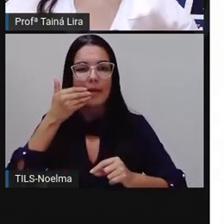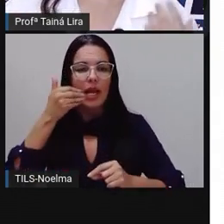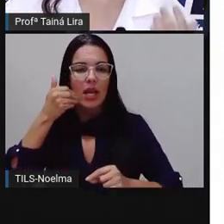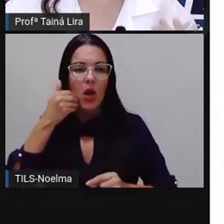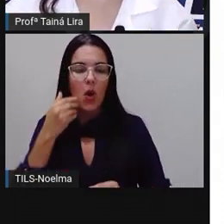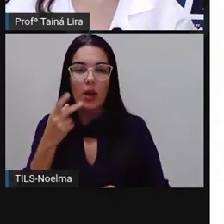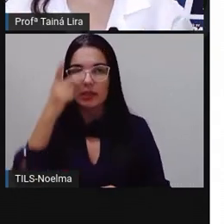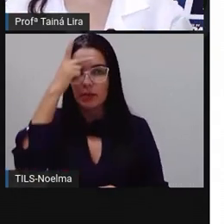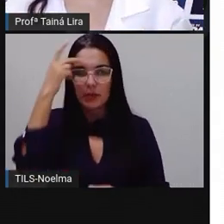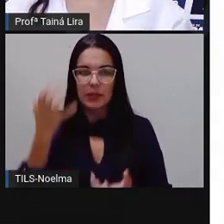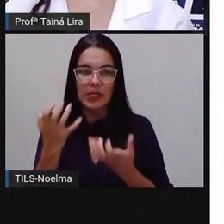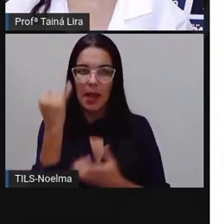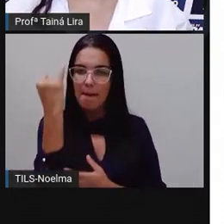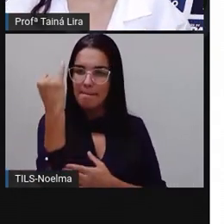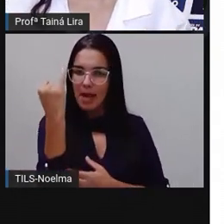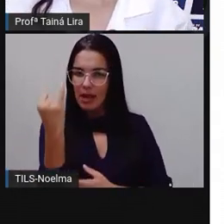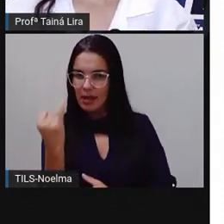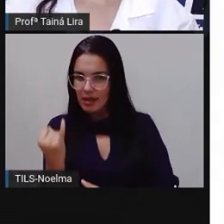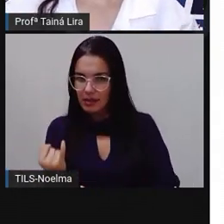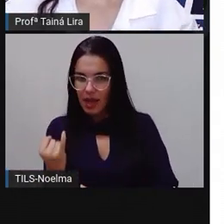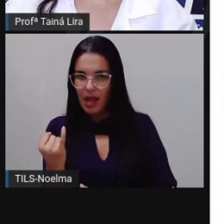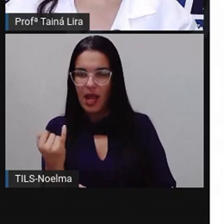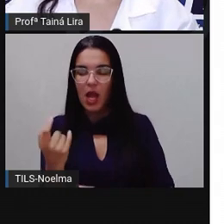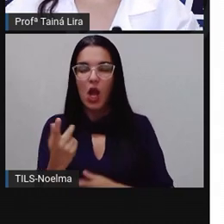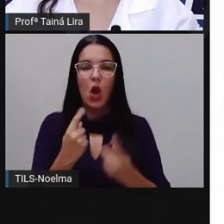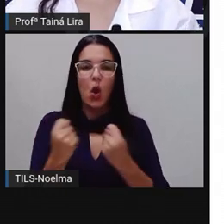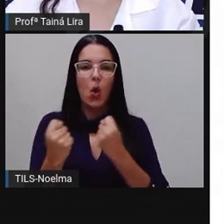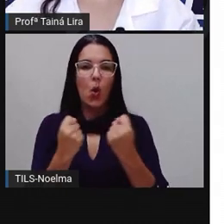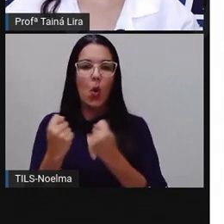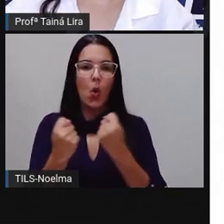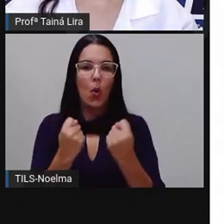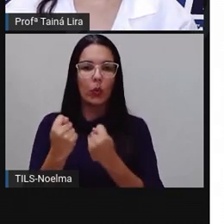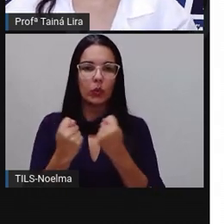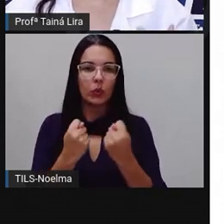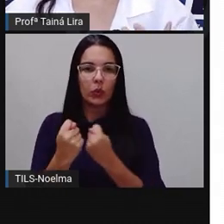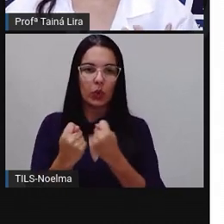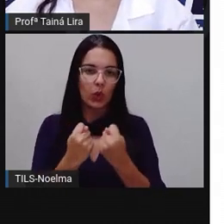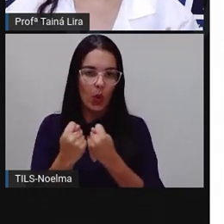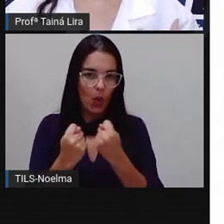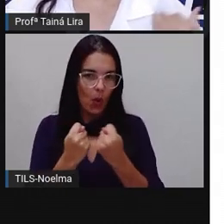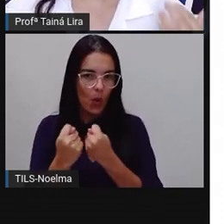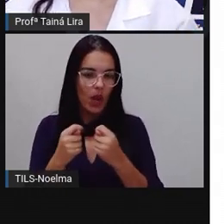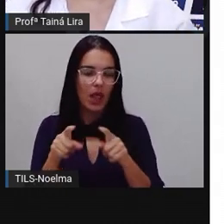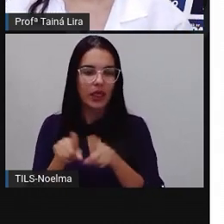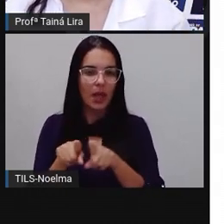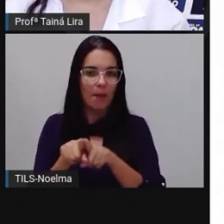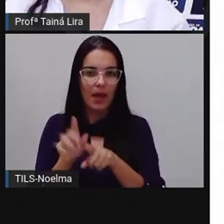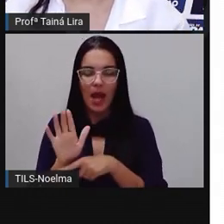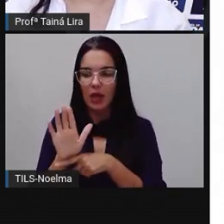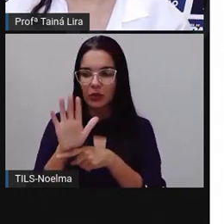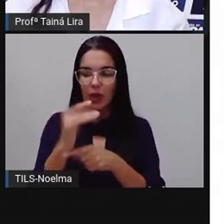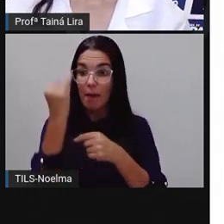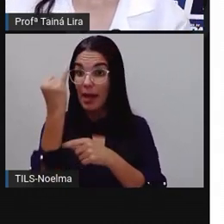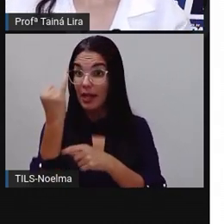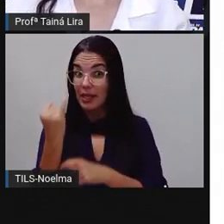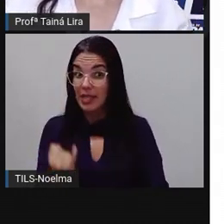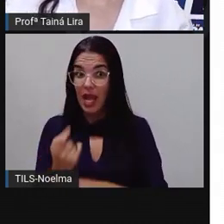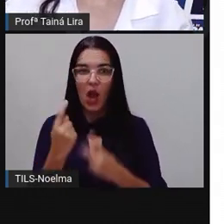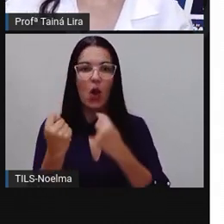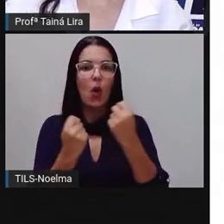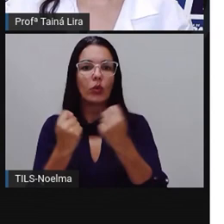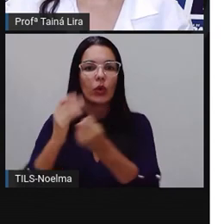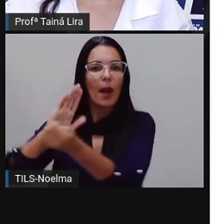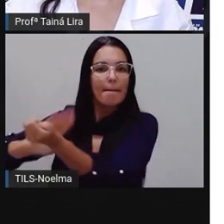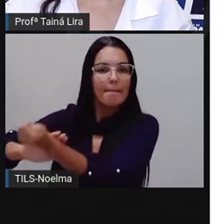dietas de emagrecimento. Então, o hibisco, ela tem essas propriedades, né? Ela ajuda a emagrecer, ela